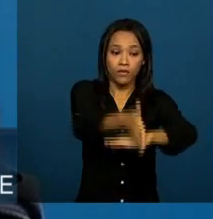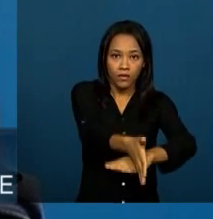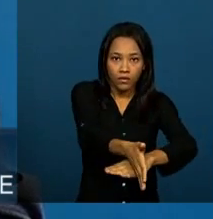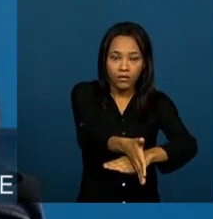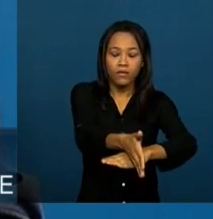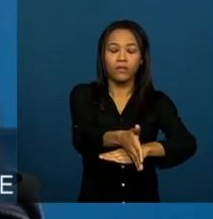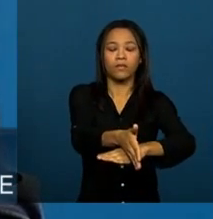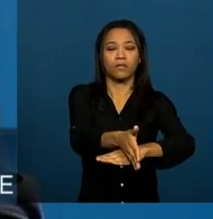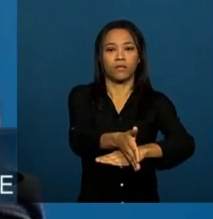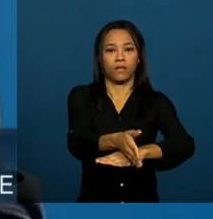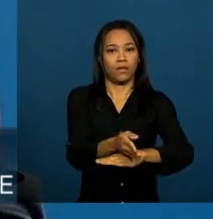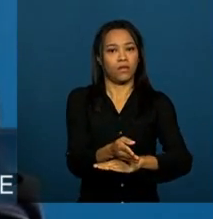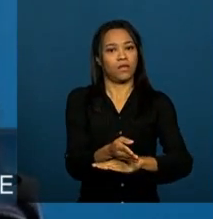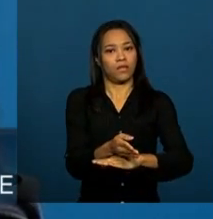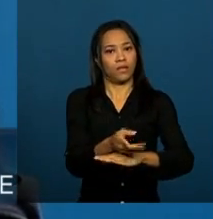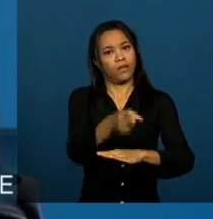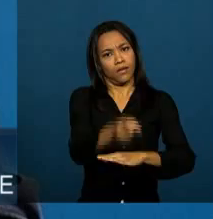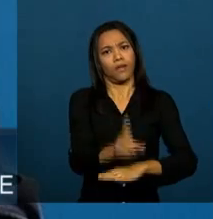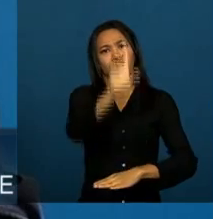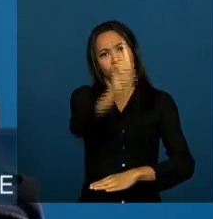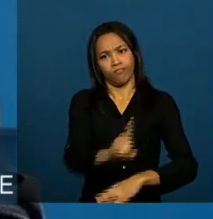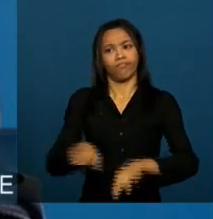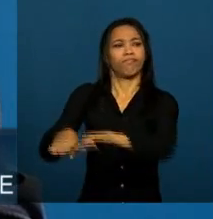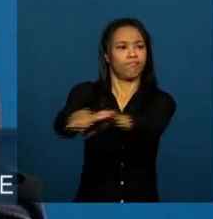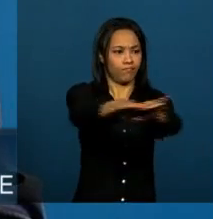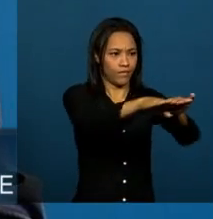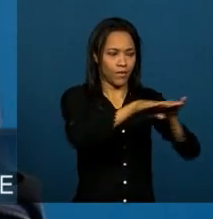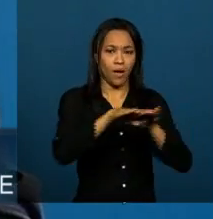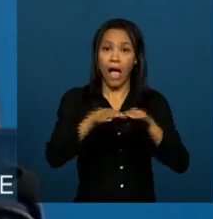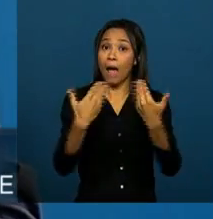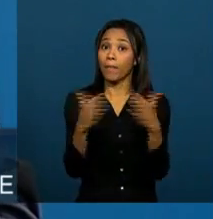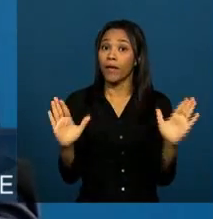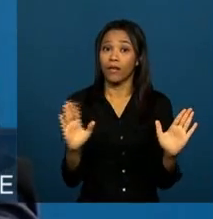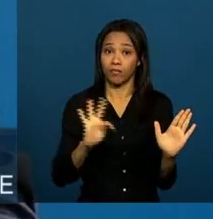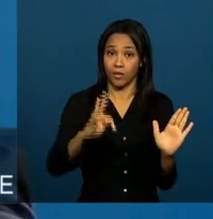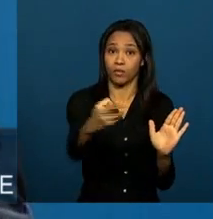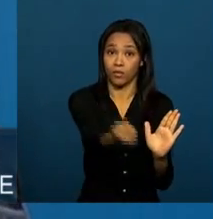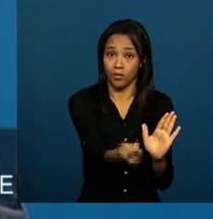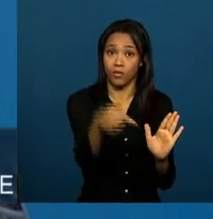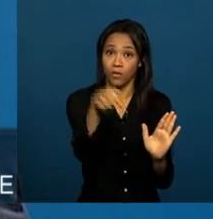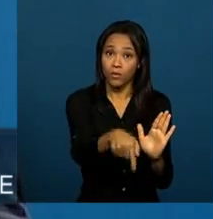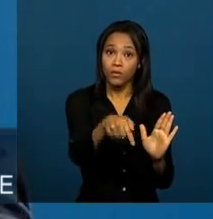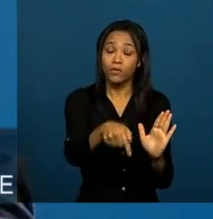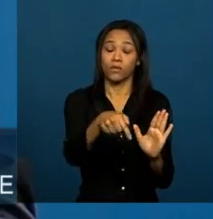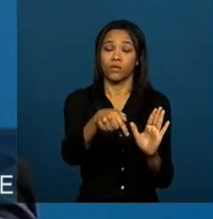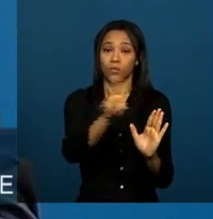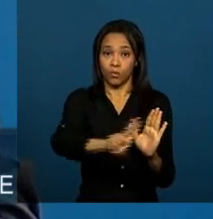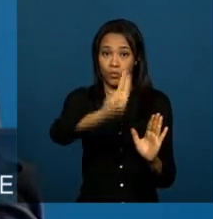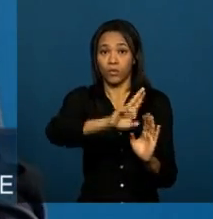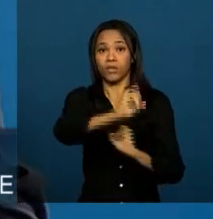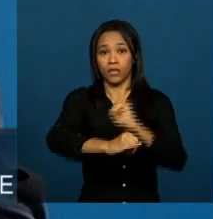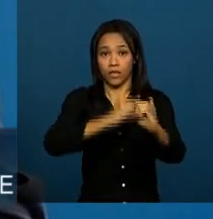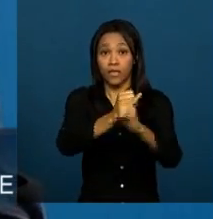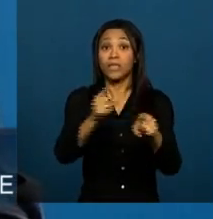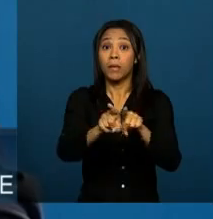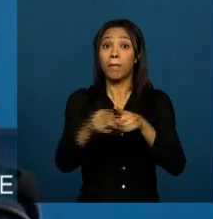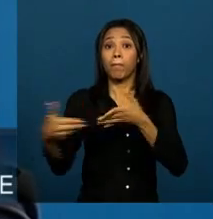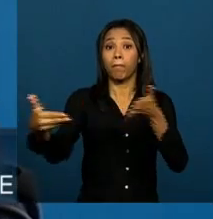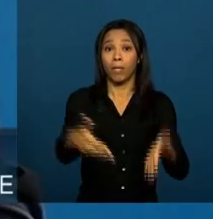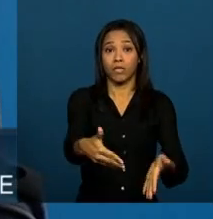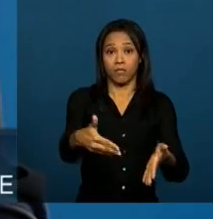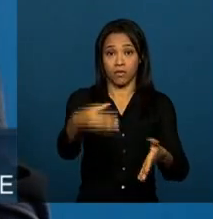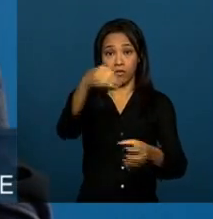essa possibilidade democrática, essa possibilidade cidadã, essa possibilidade de participação da